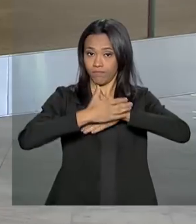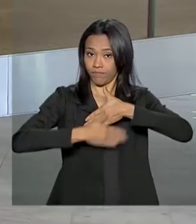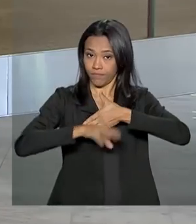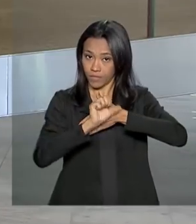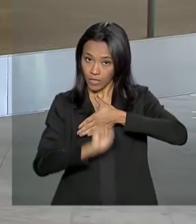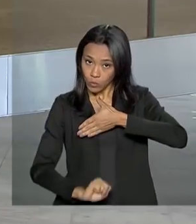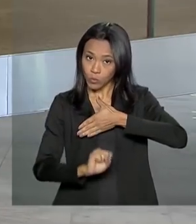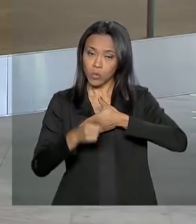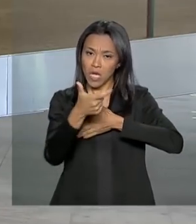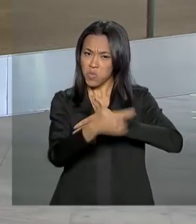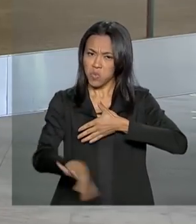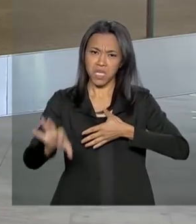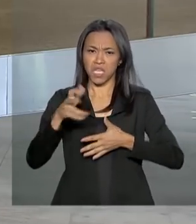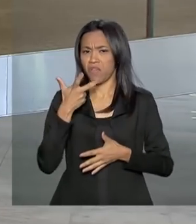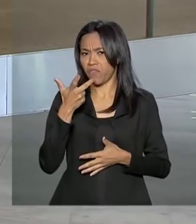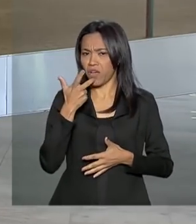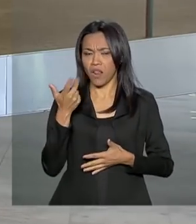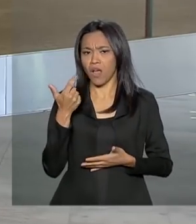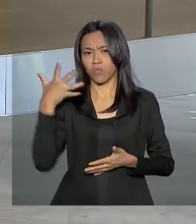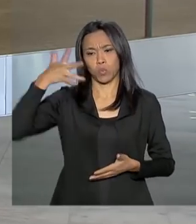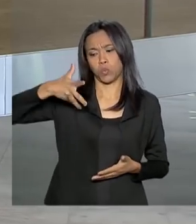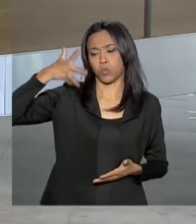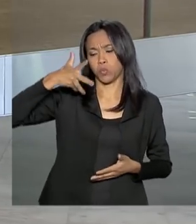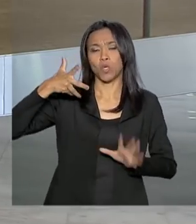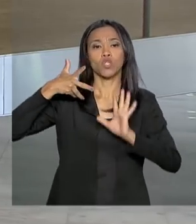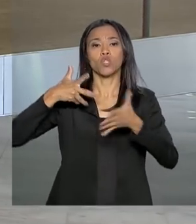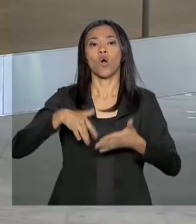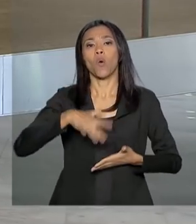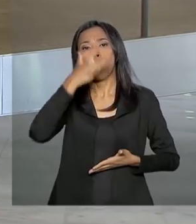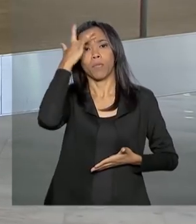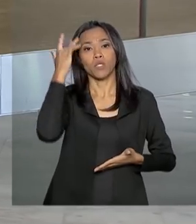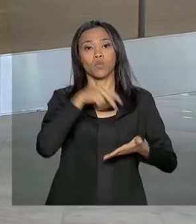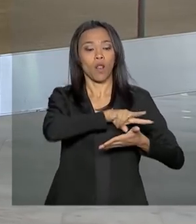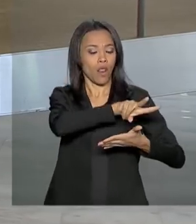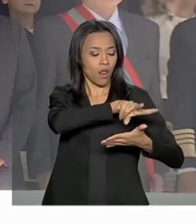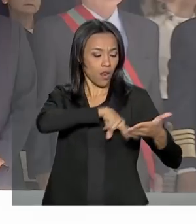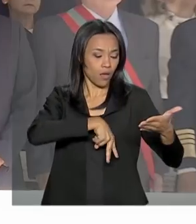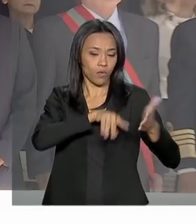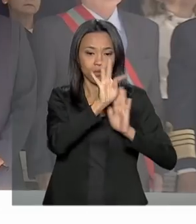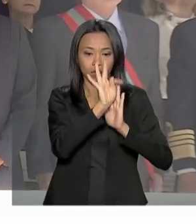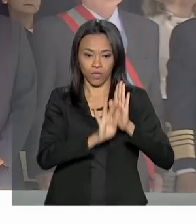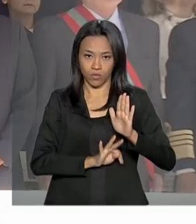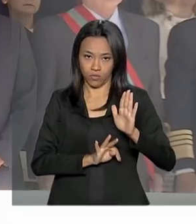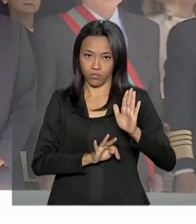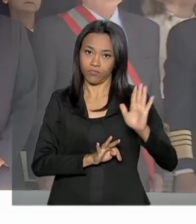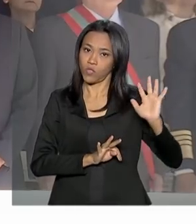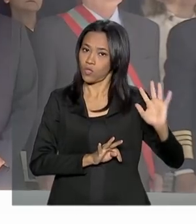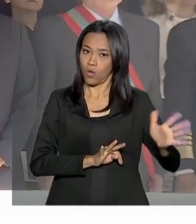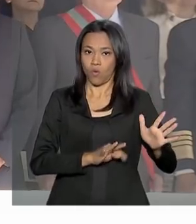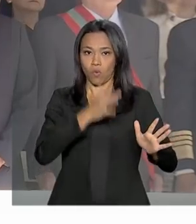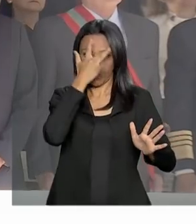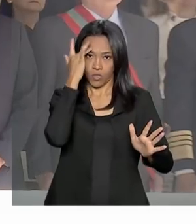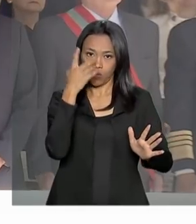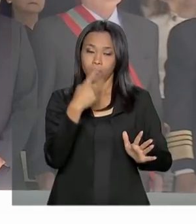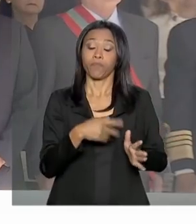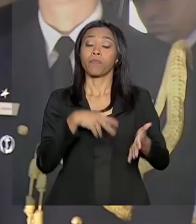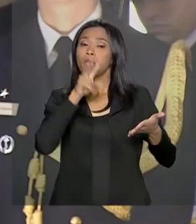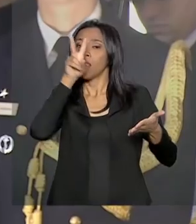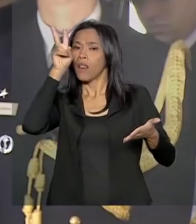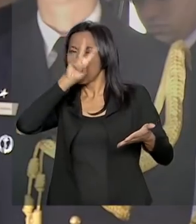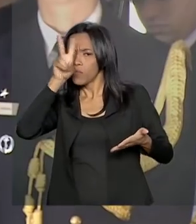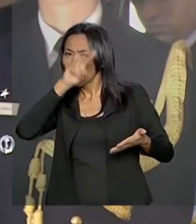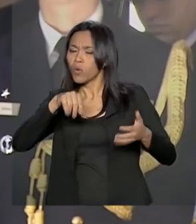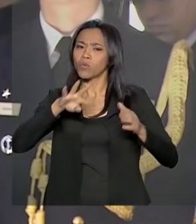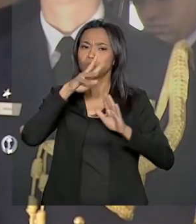não falar na cerimônia. O discurso do presidente foi lido por um assessor da Marinha. No texto, o presidente lembrou dos projetos em